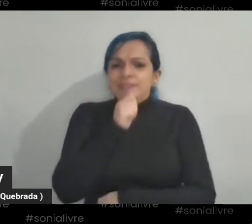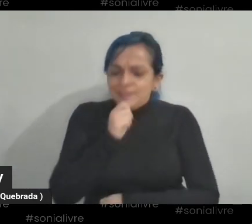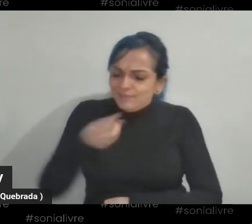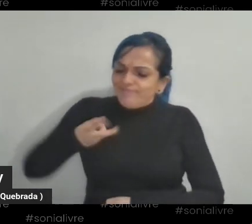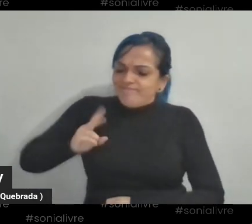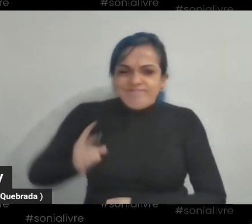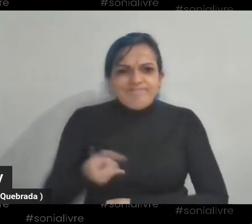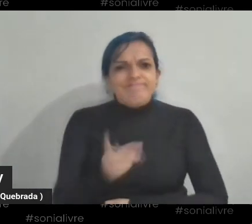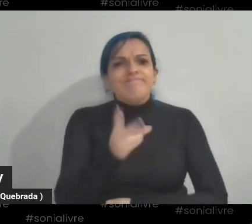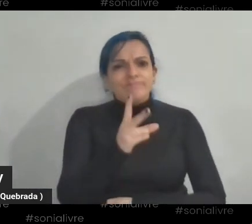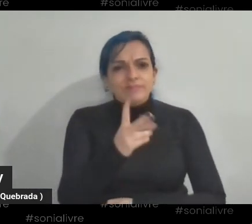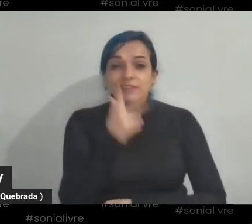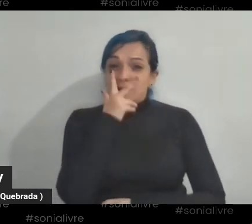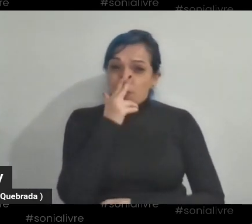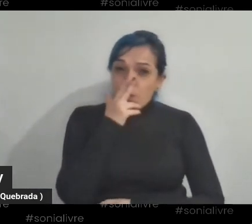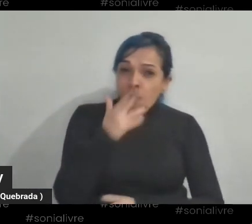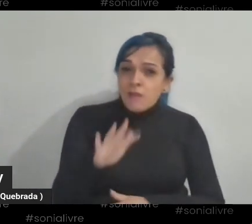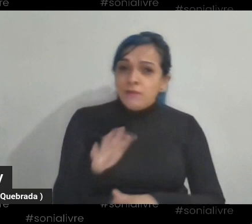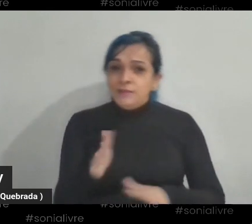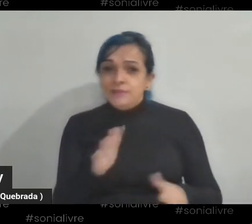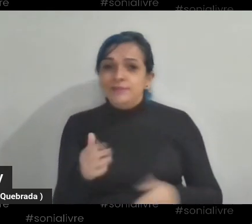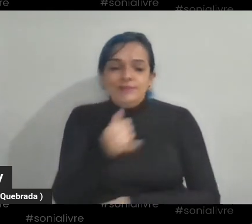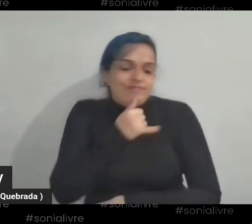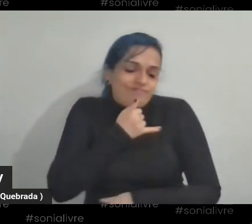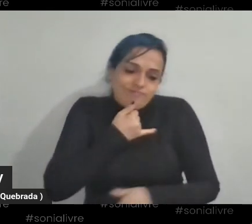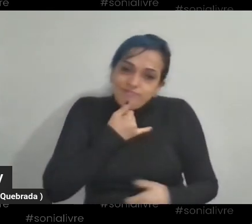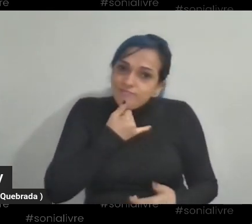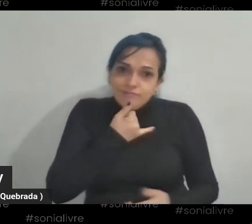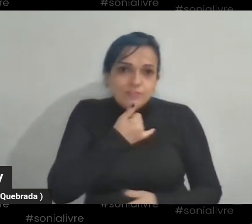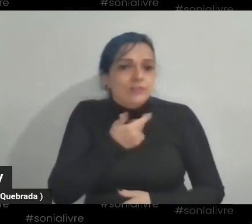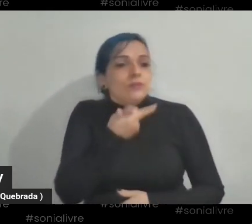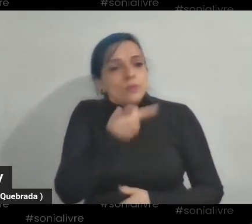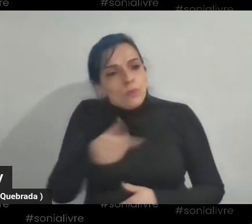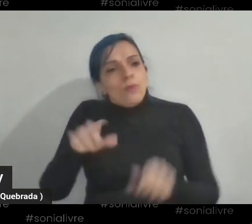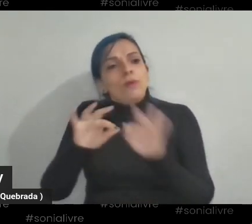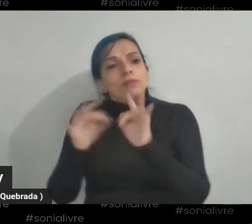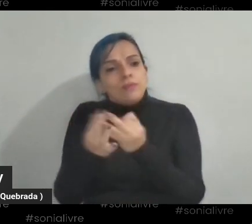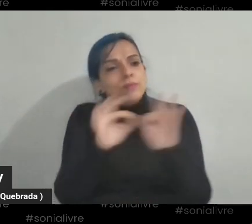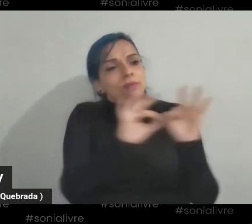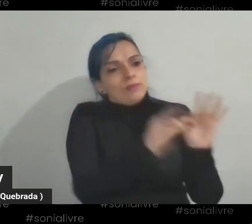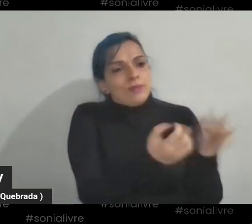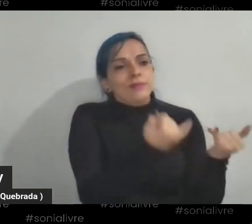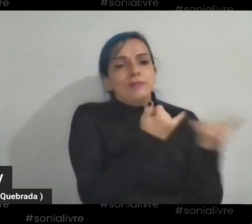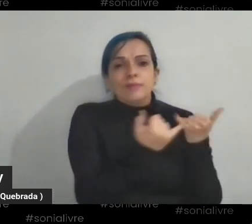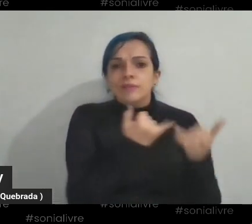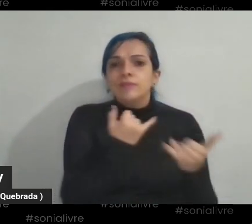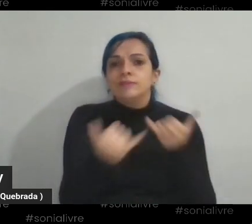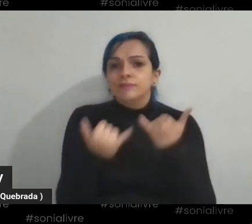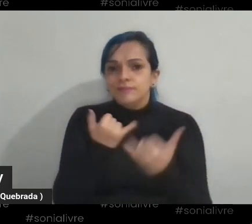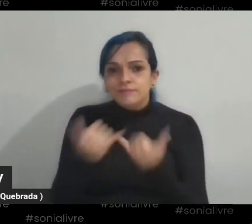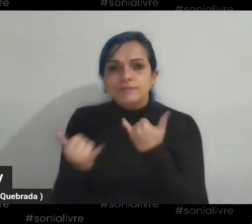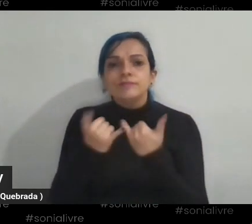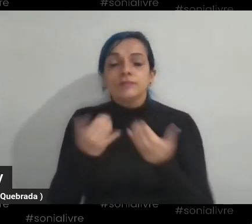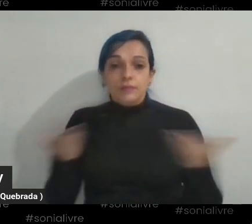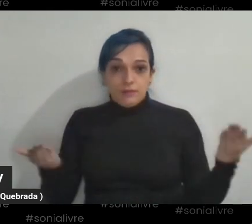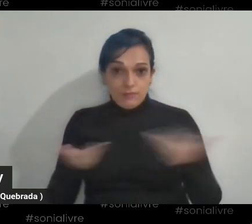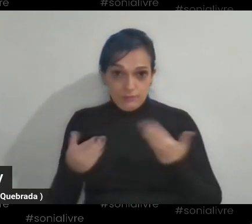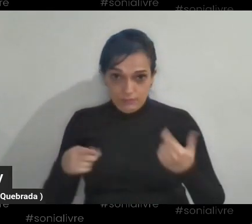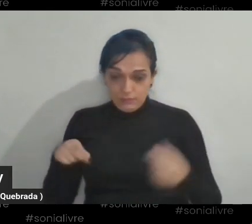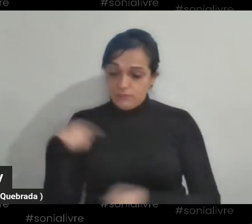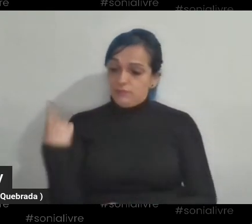provavelmente vai perdurar, infelizmente, em outras famílias, em outras situações. Hoje a gente tem se colocado na condição de